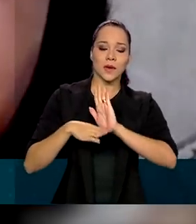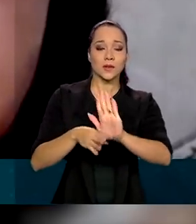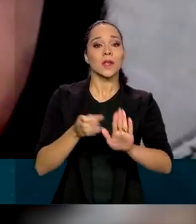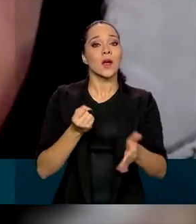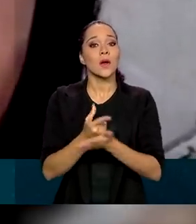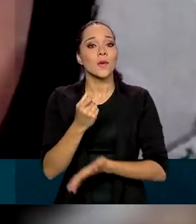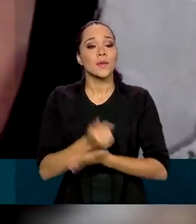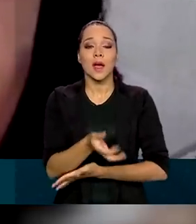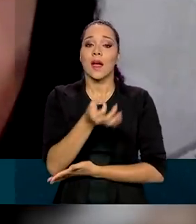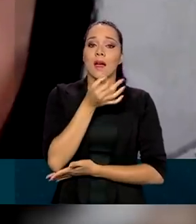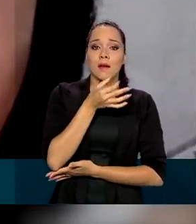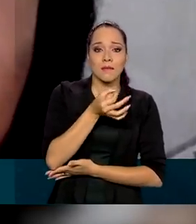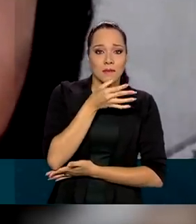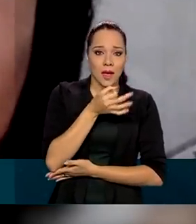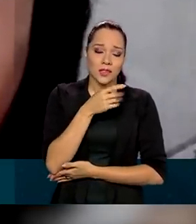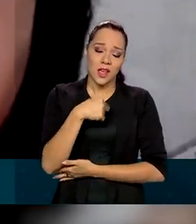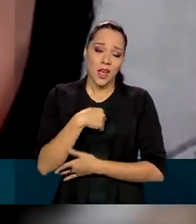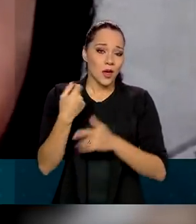medicamentos.